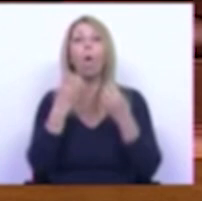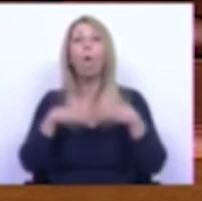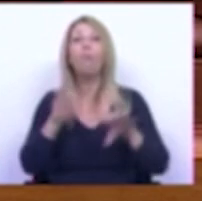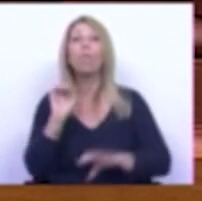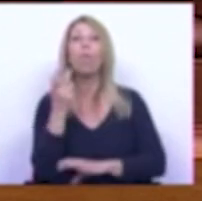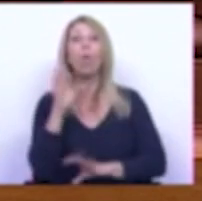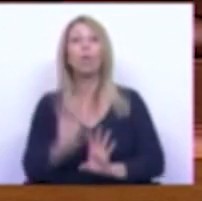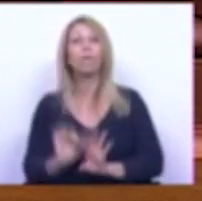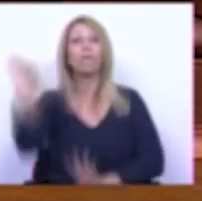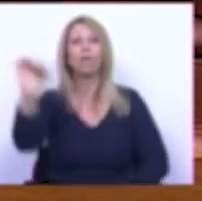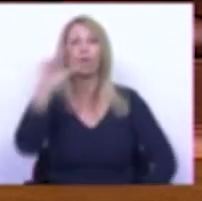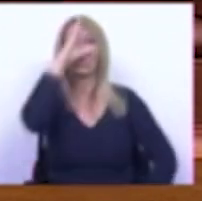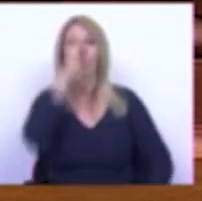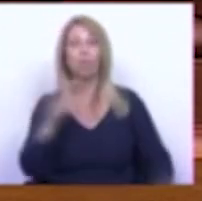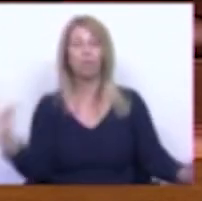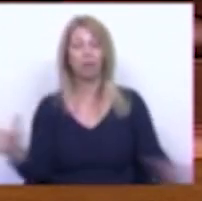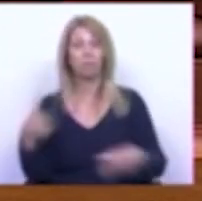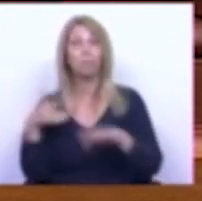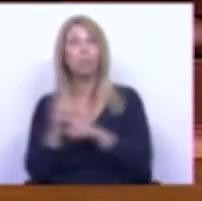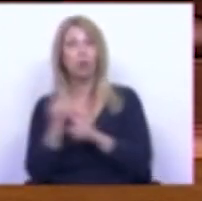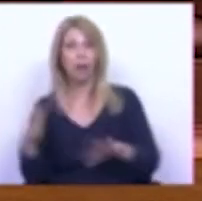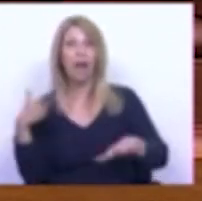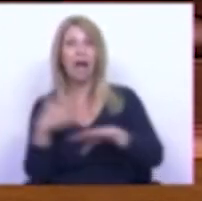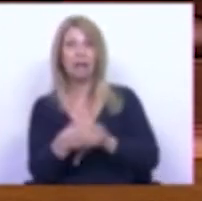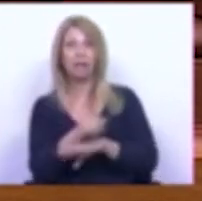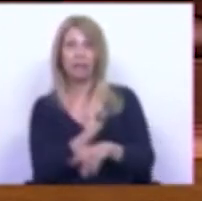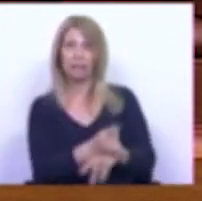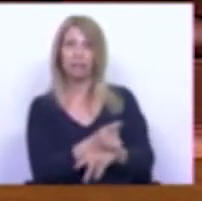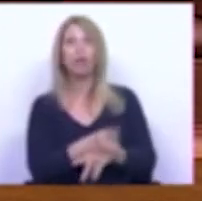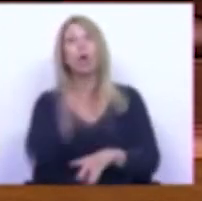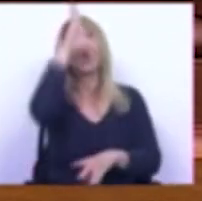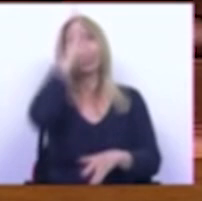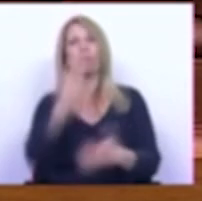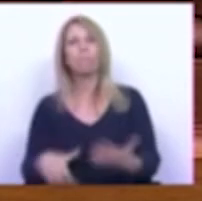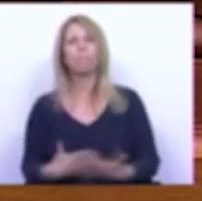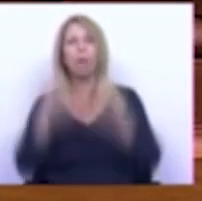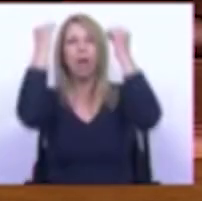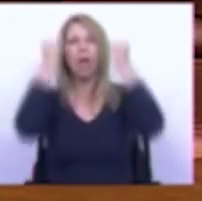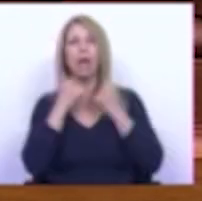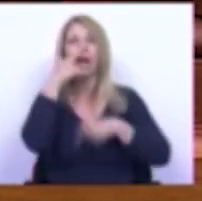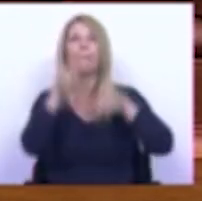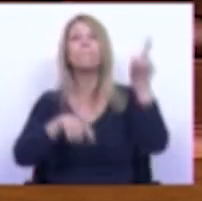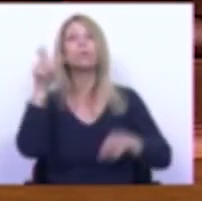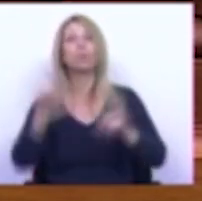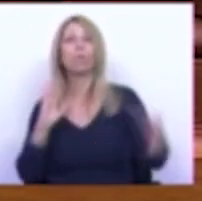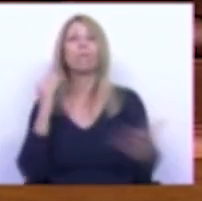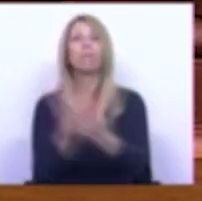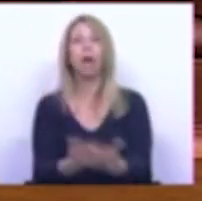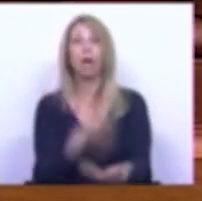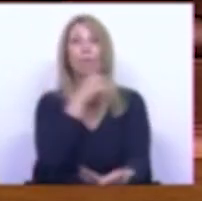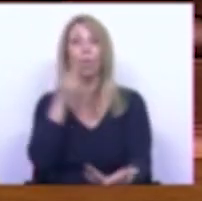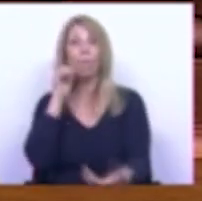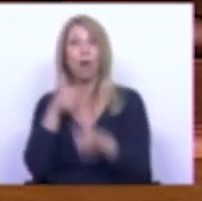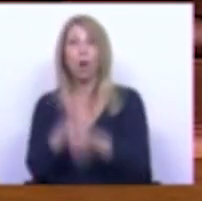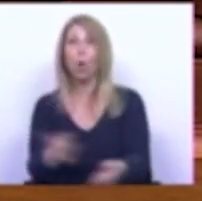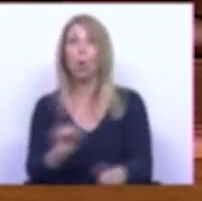através dela que o governo se propõe a enganar as pessoas não cumprindo as promessas feitas escassos três